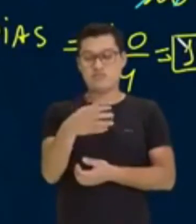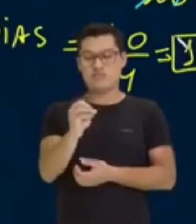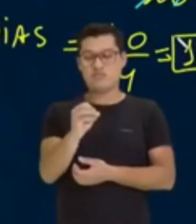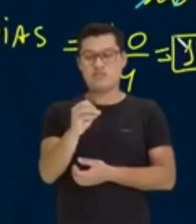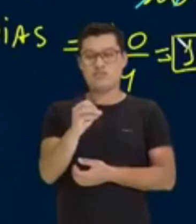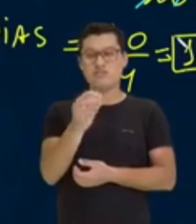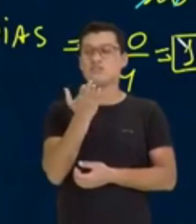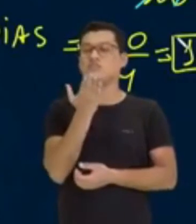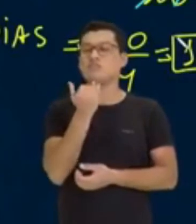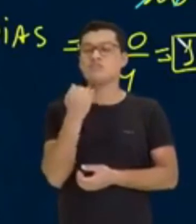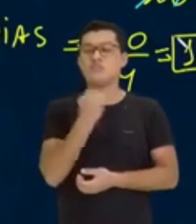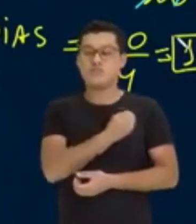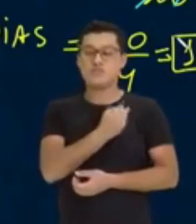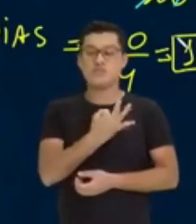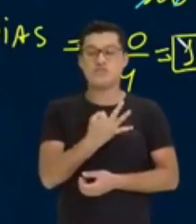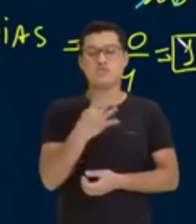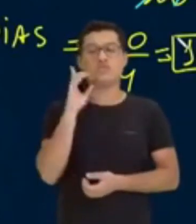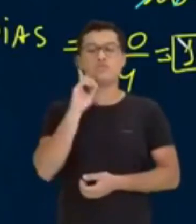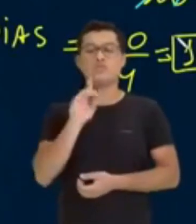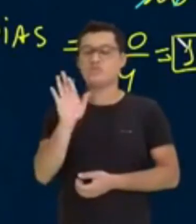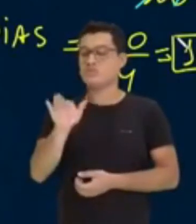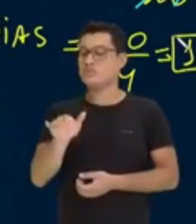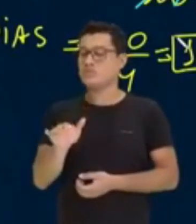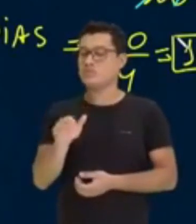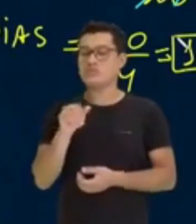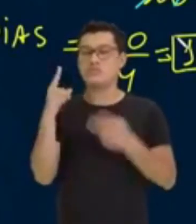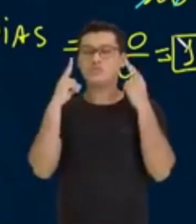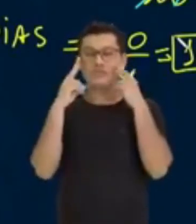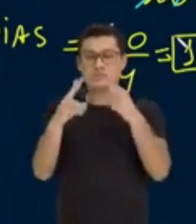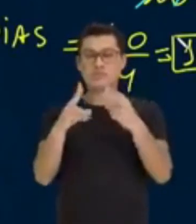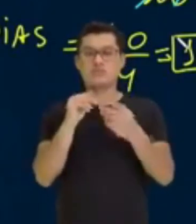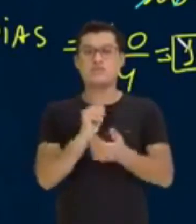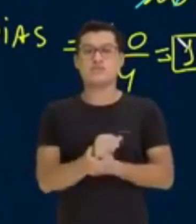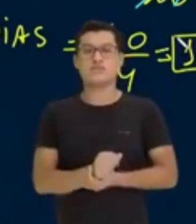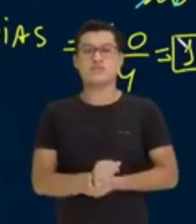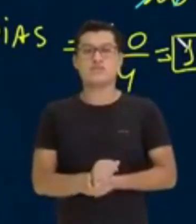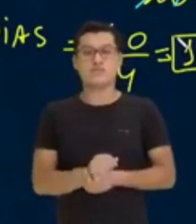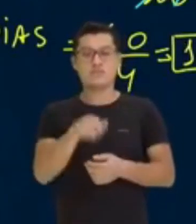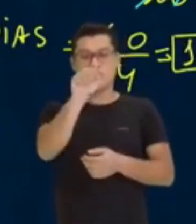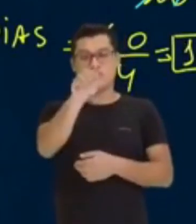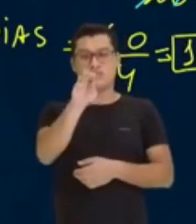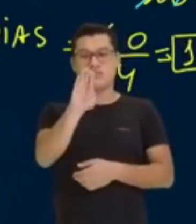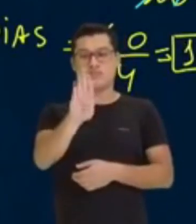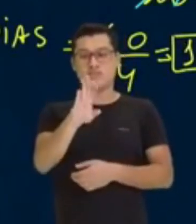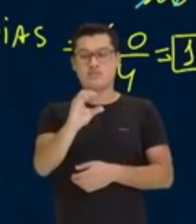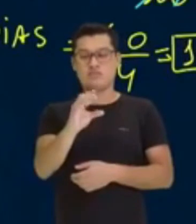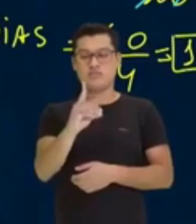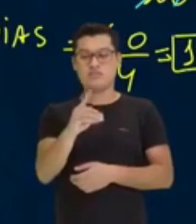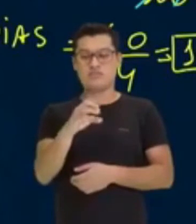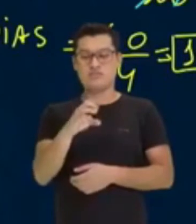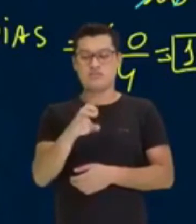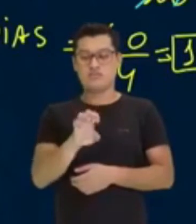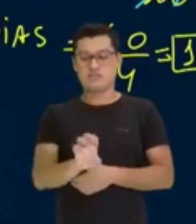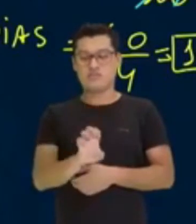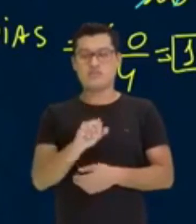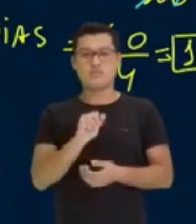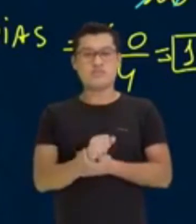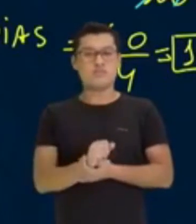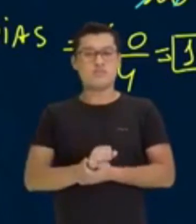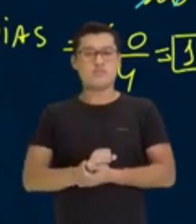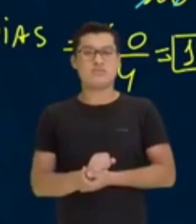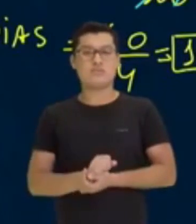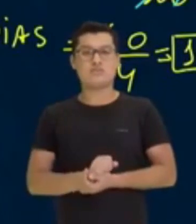se alimentares, o número de dias você sabe que vai diminuir. Olha a alternativa. Se vai diminuir, não pode ser 240, não pode ser